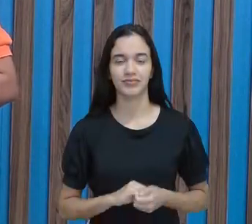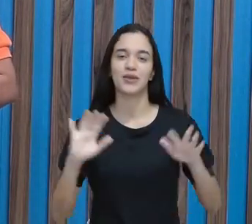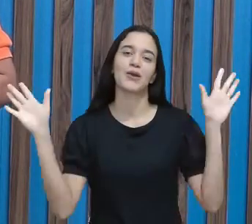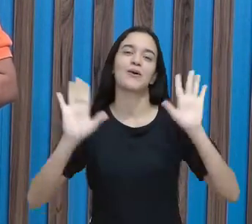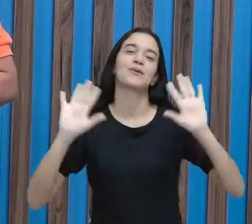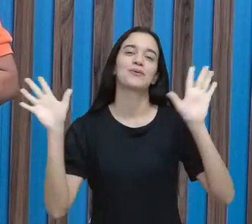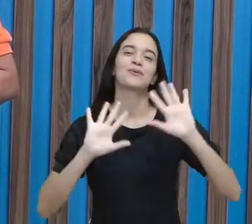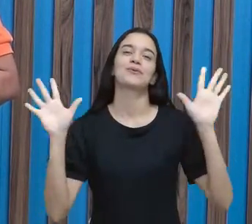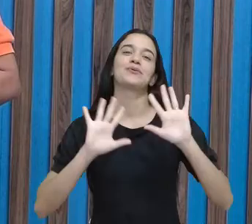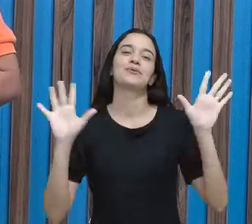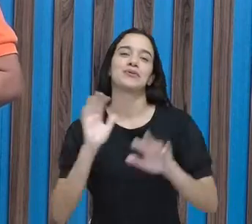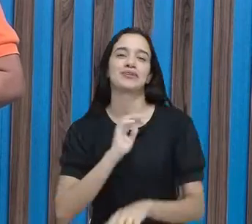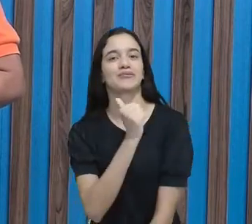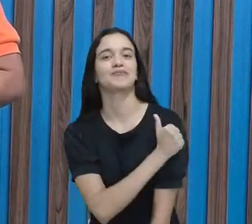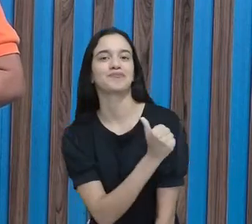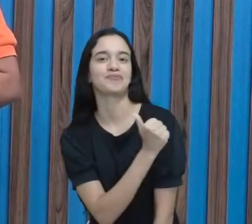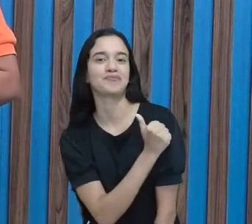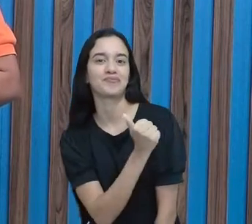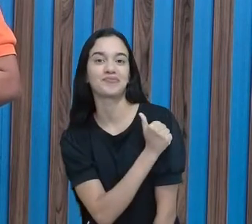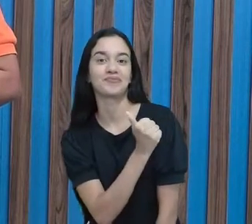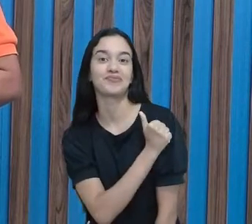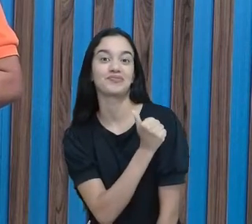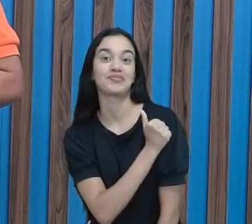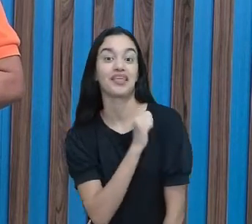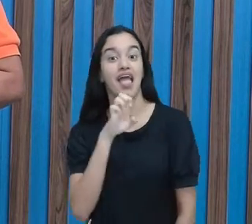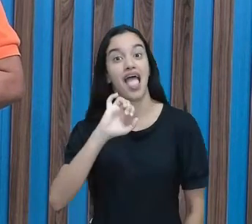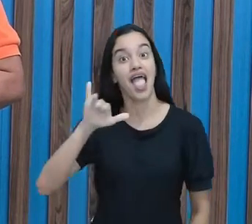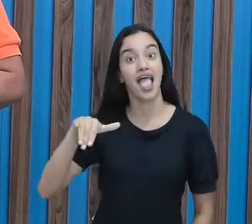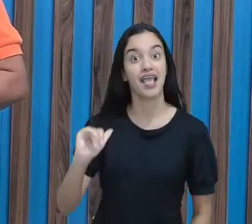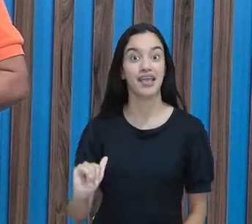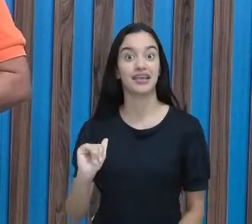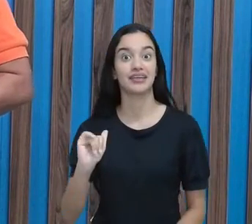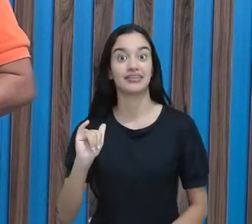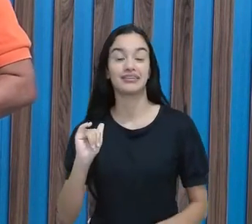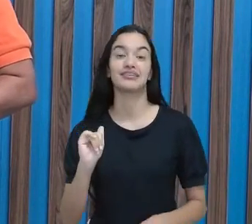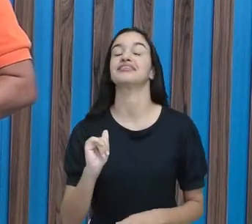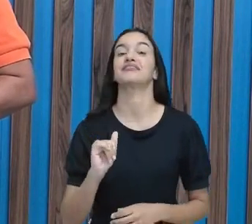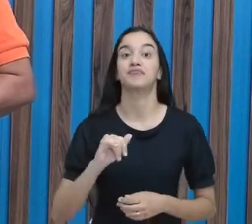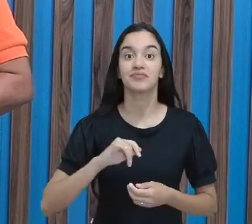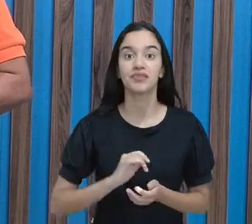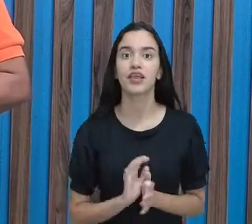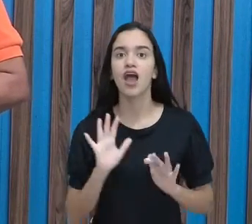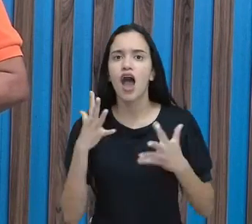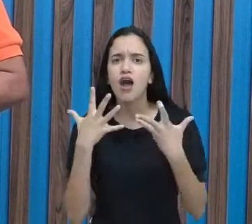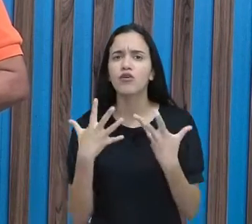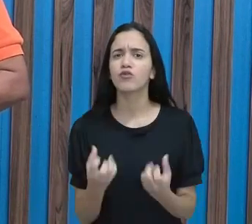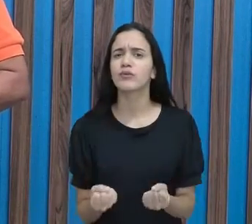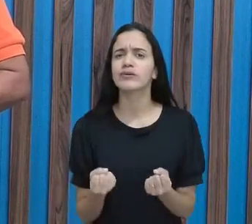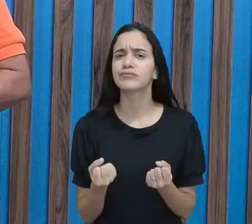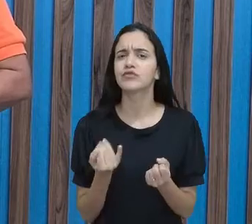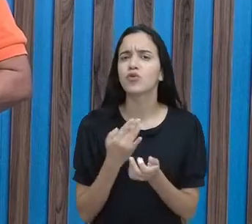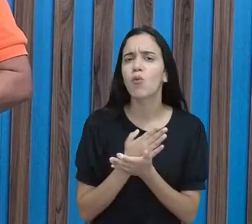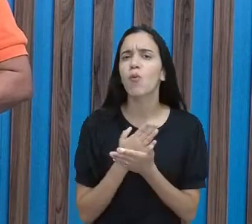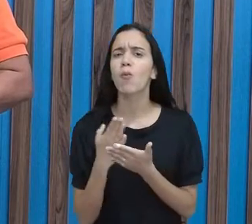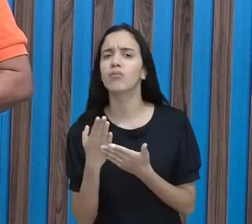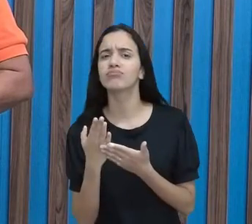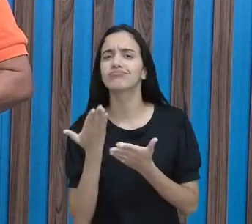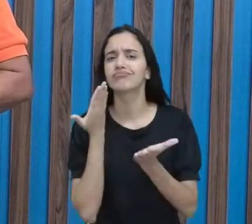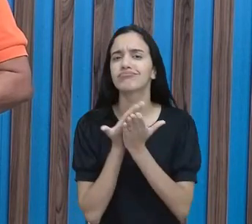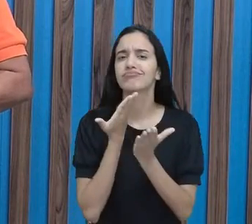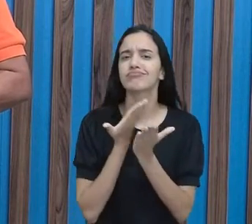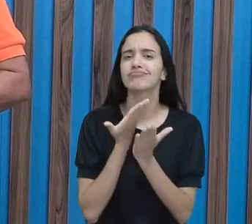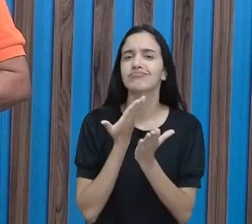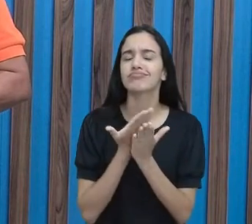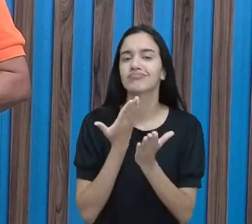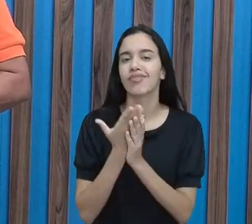Olá estudantes da EJA módulo 2, vamos começar mais uma